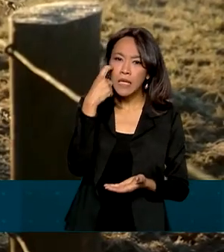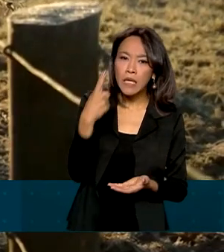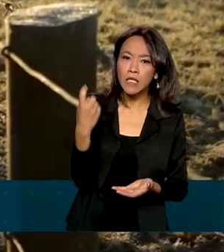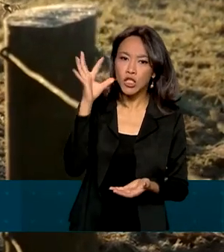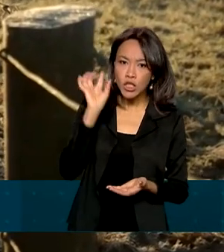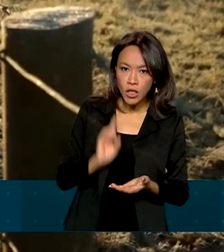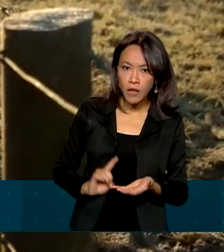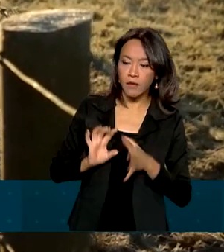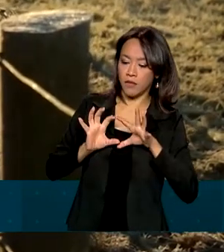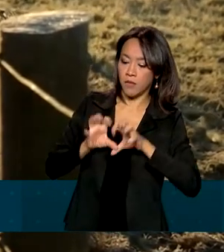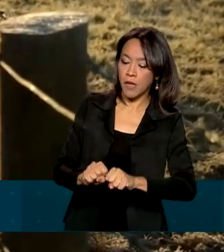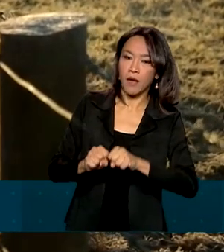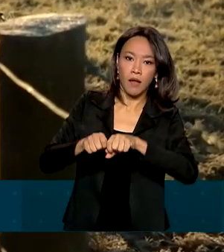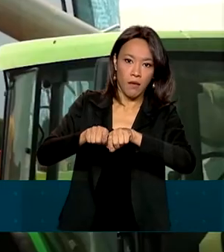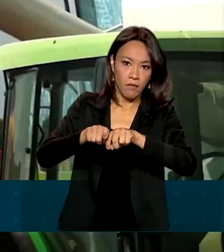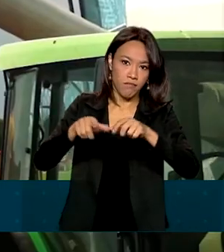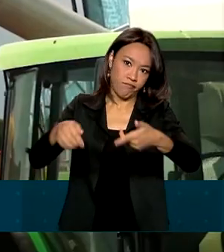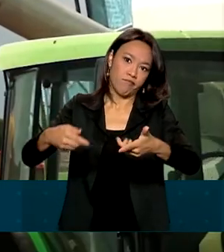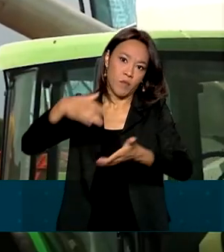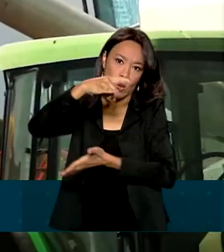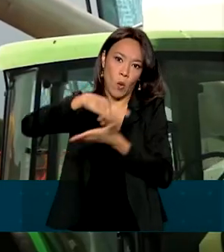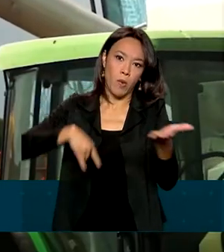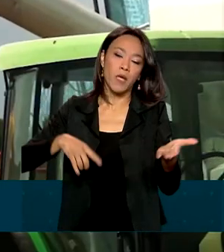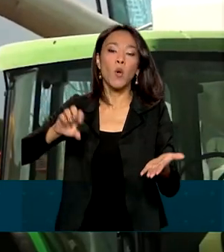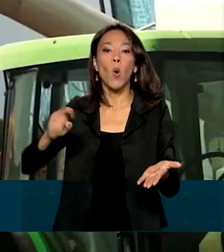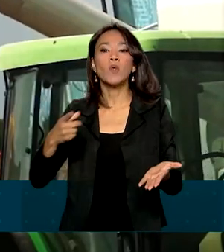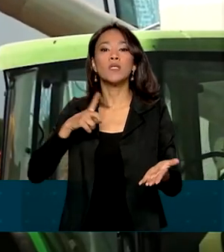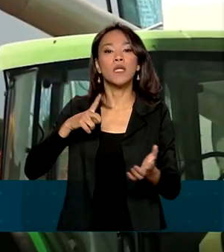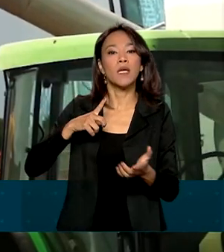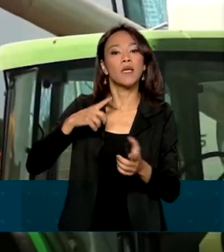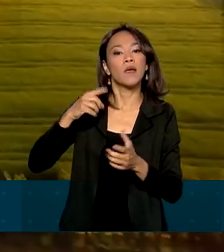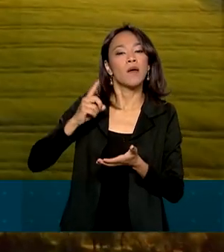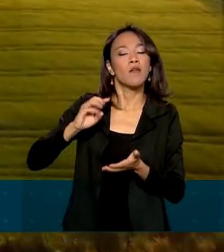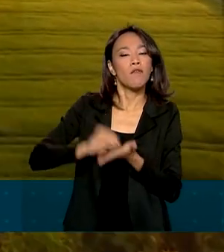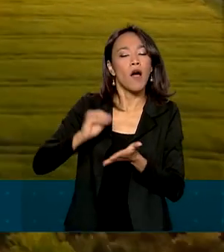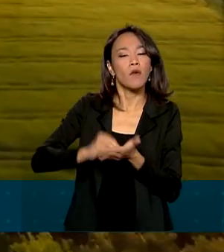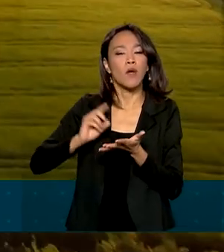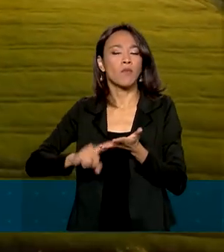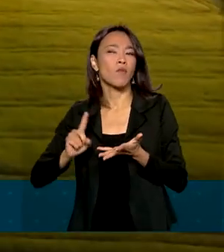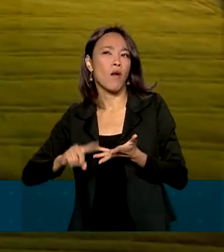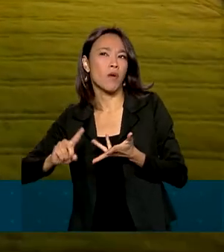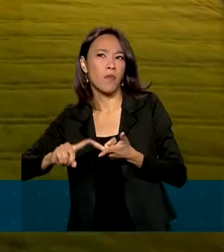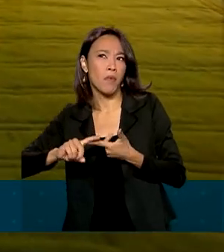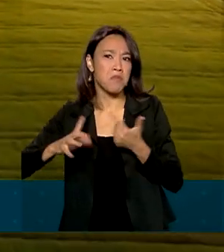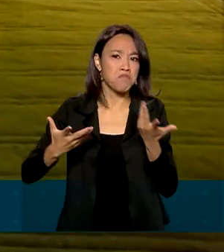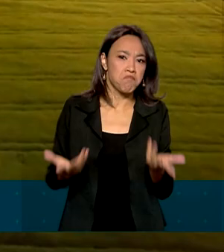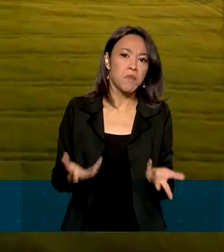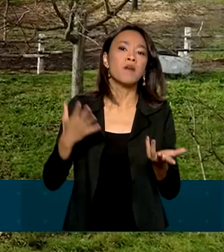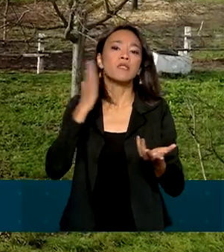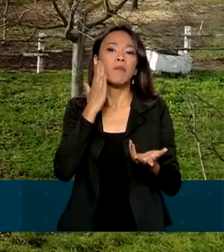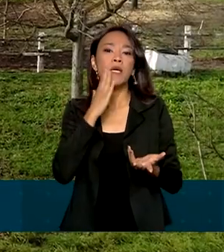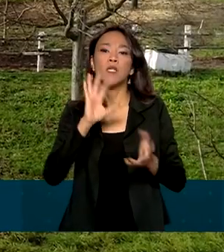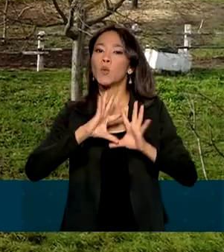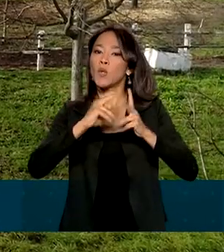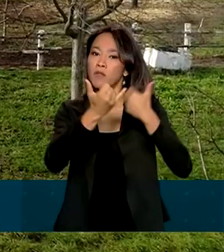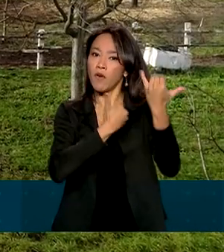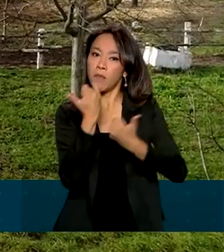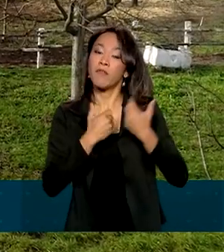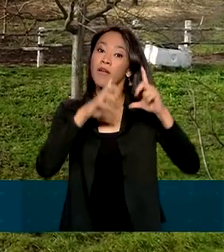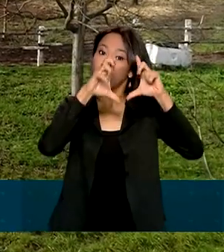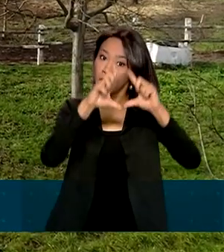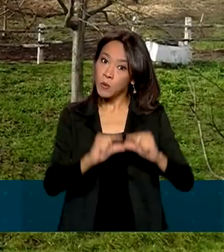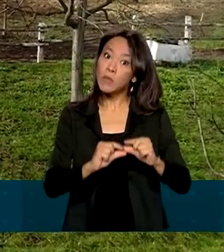o título, se existe alguma pendência ou se a área está apta para titulação, diminuindo o tempo de